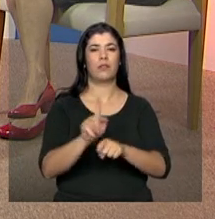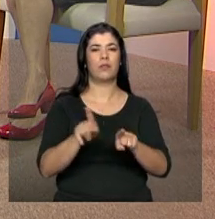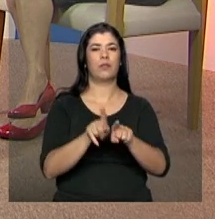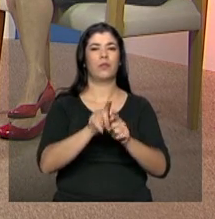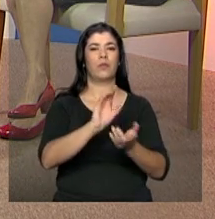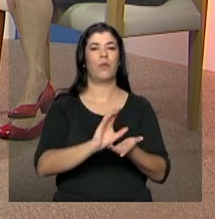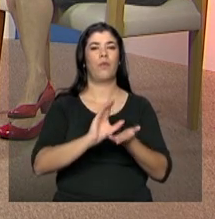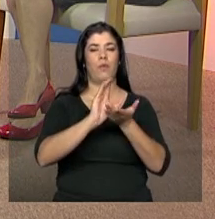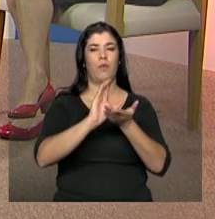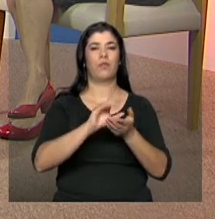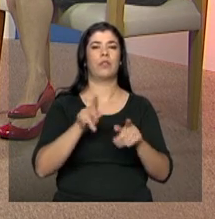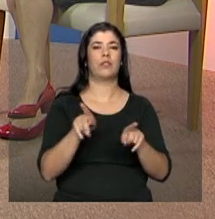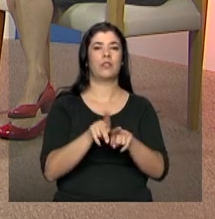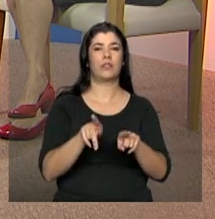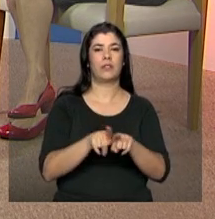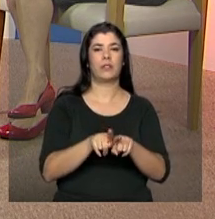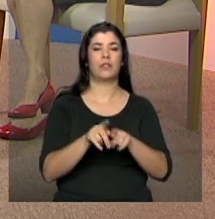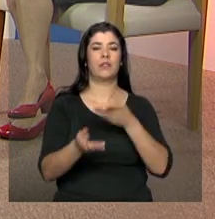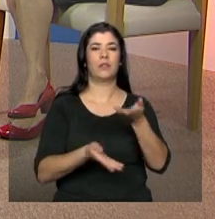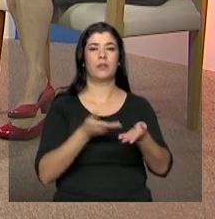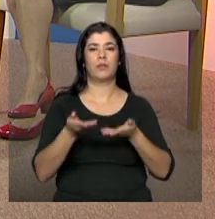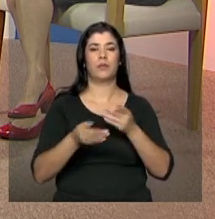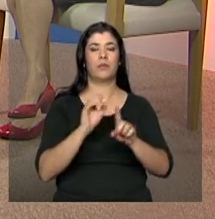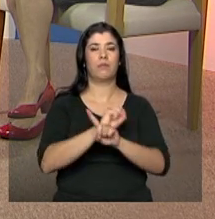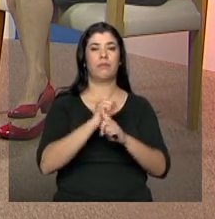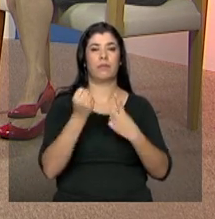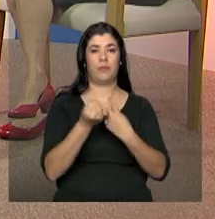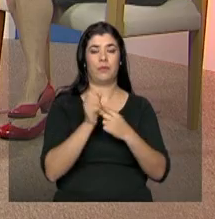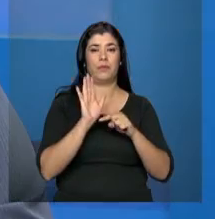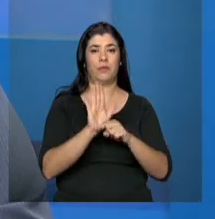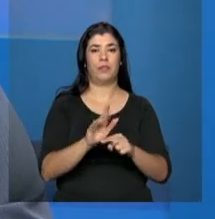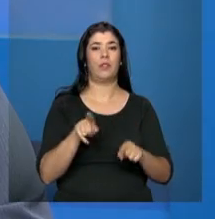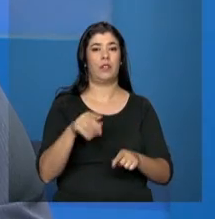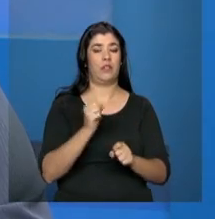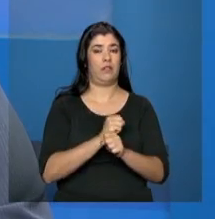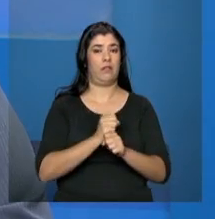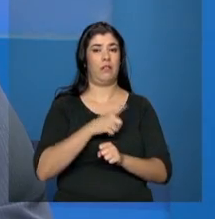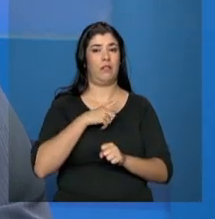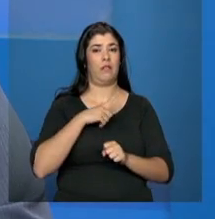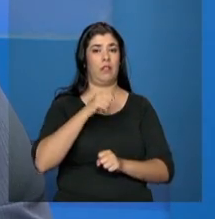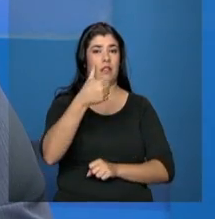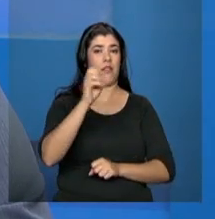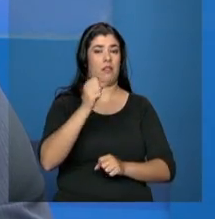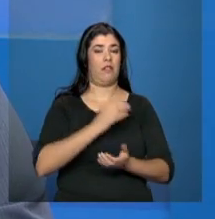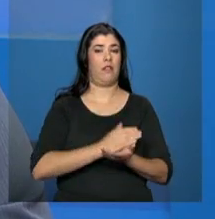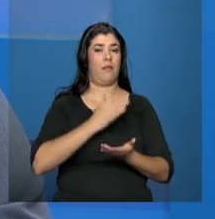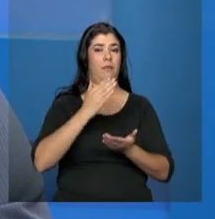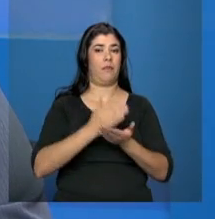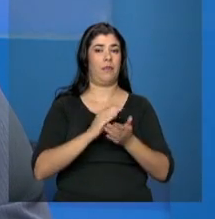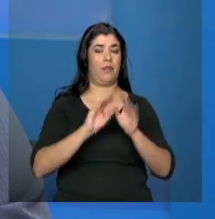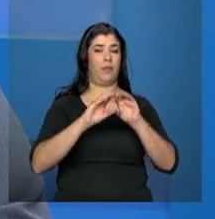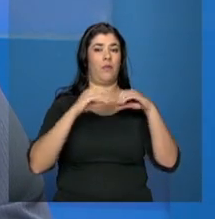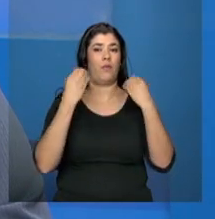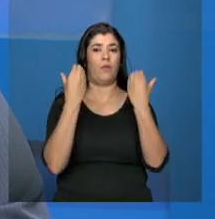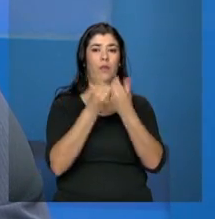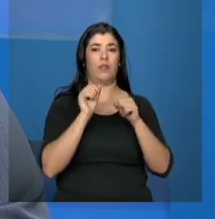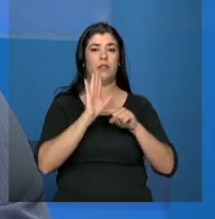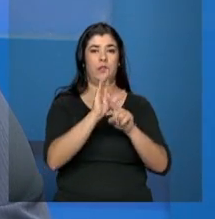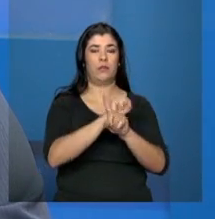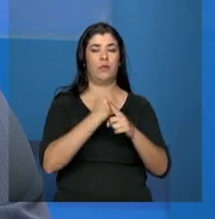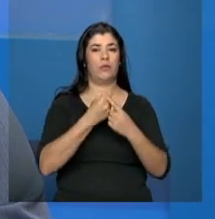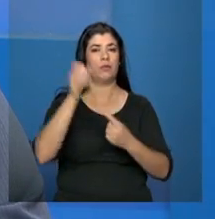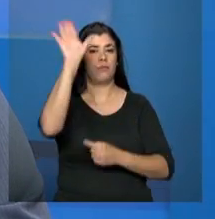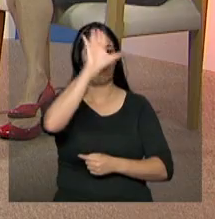conselheiros da assistência social que este ano fará a 10ª etapa da Conferência de Assistência Social pelo país.